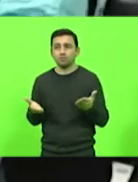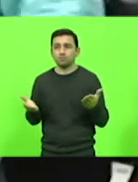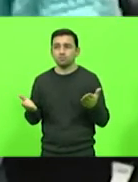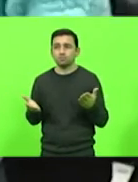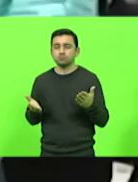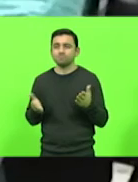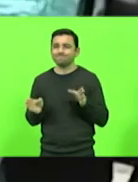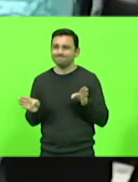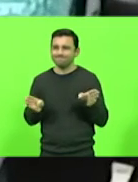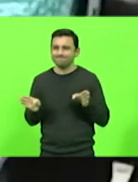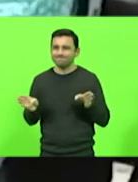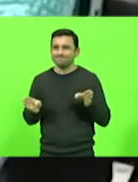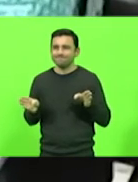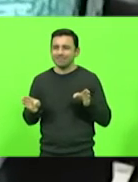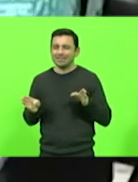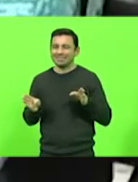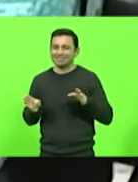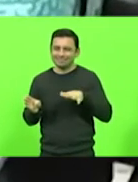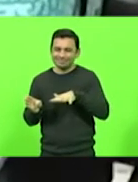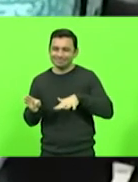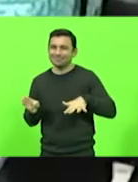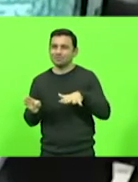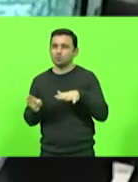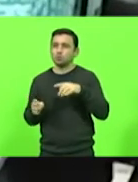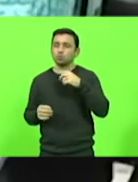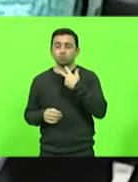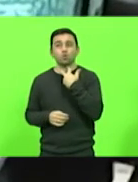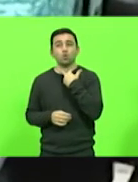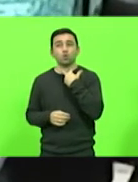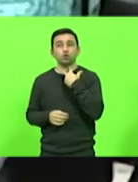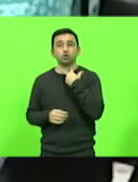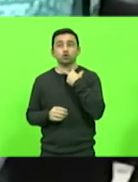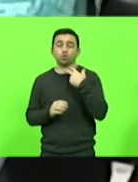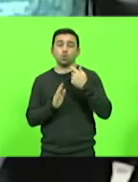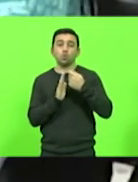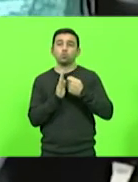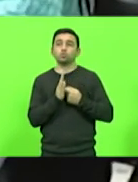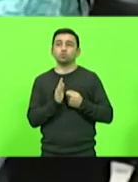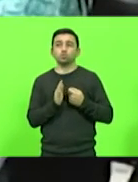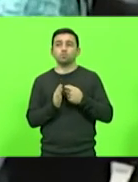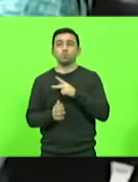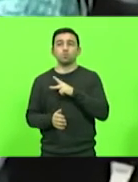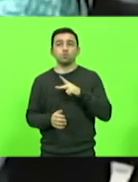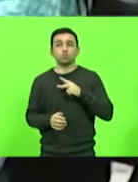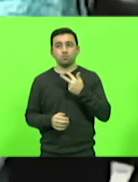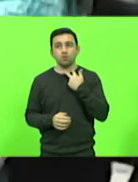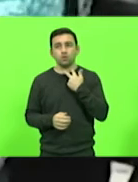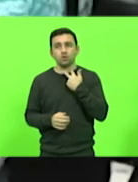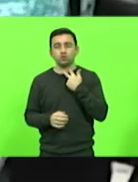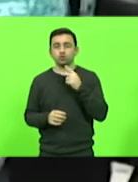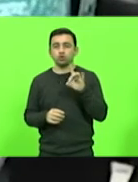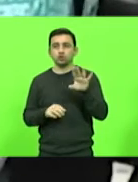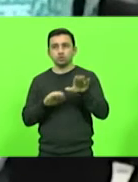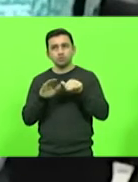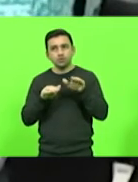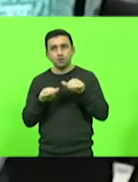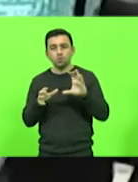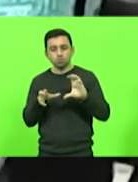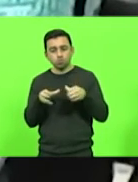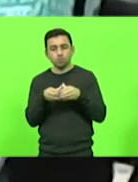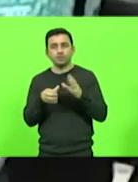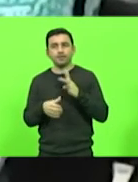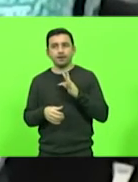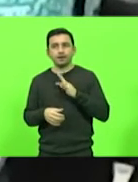nesse momento agora, nessa conjuntura, já que nós não podemos fazer concurso público, que a gente minimamente aumente o corpo técnico da